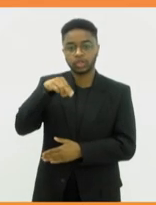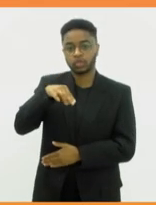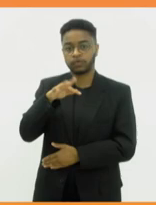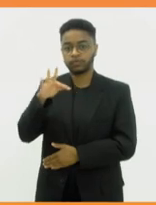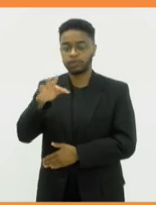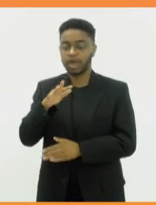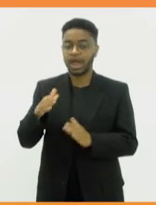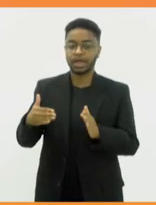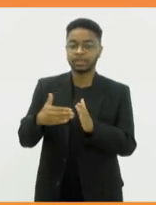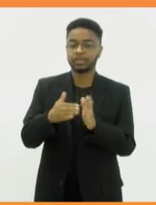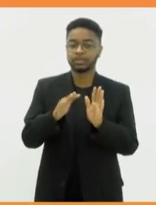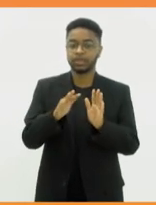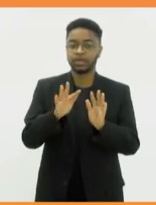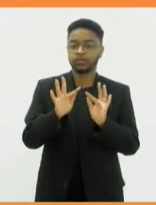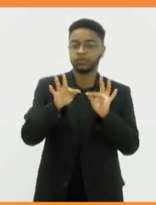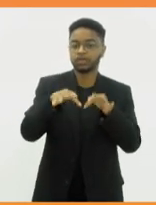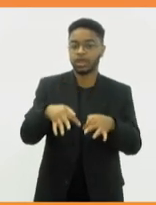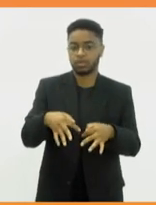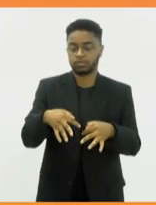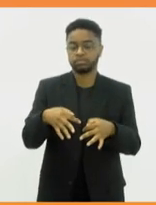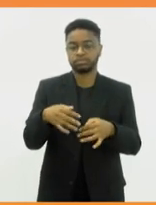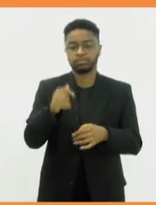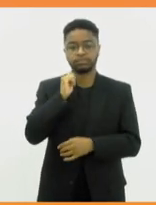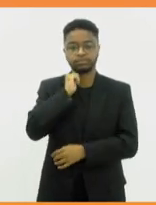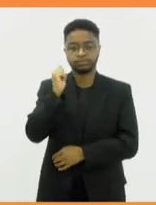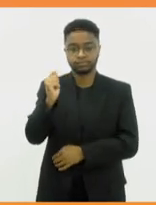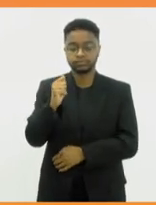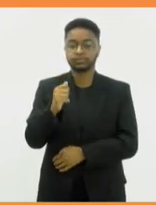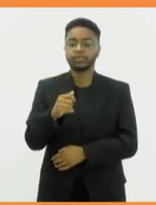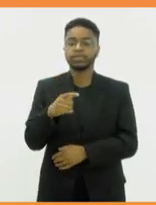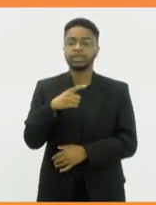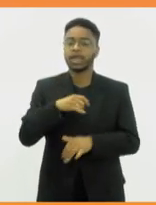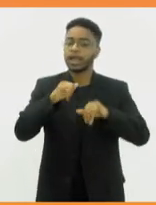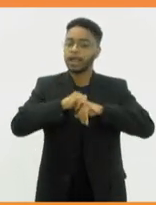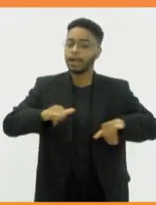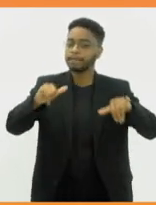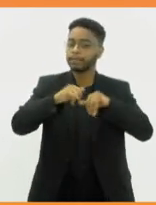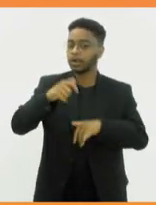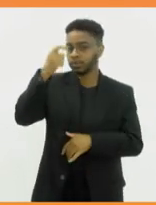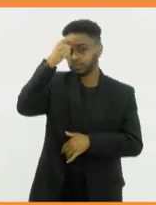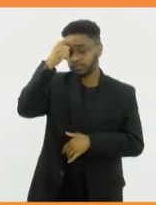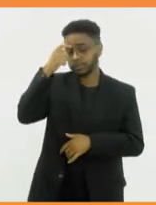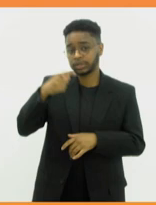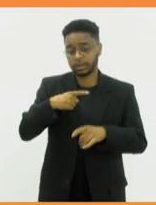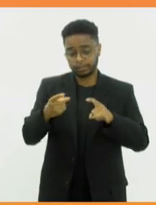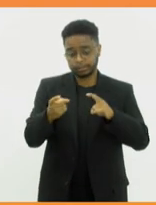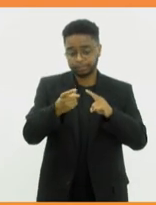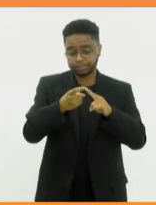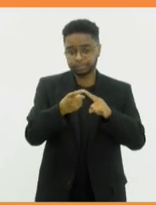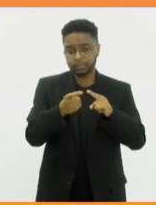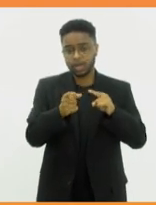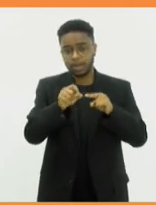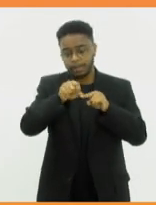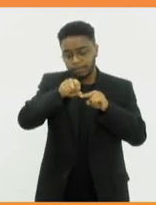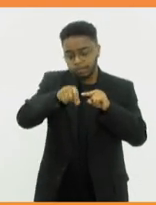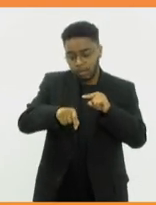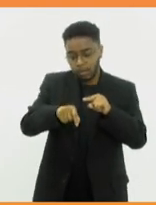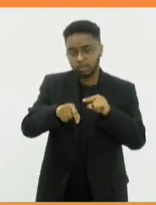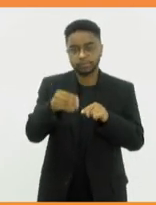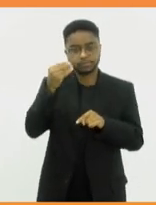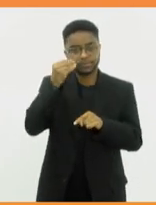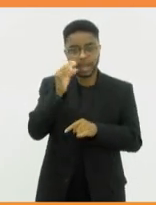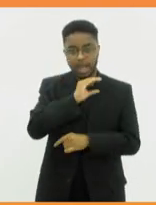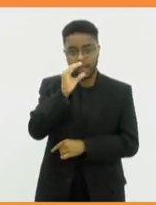A ação faz parte de uma campanha de conscientização. Os testes rápidos são feitos a partir de uma gota de sangue na ponta do dedo. E em